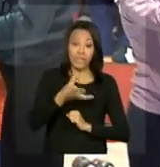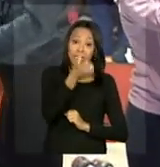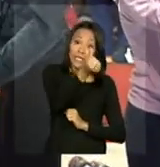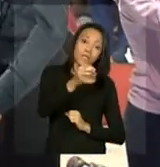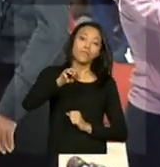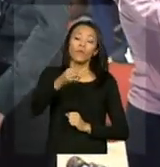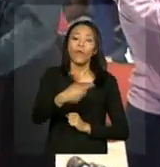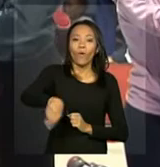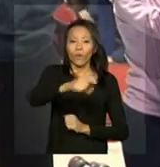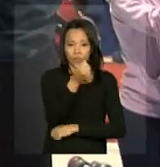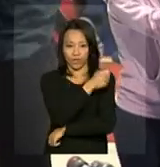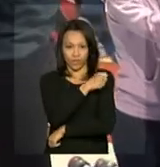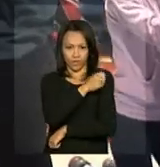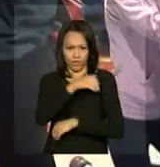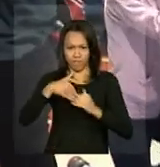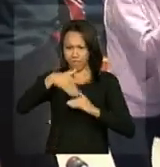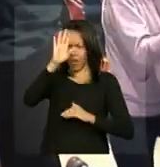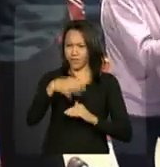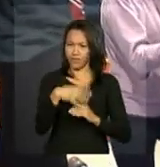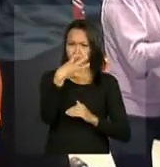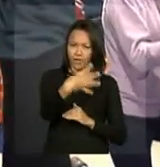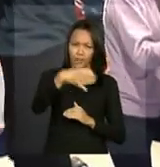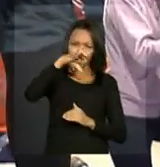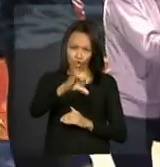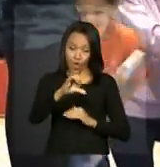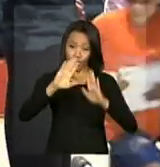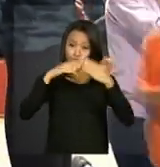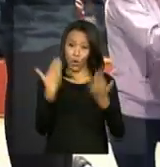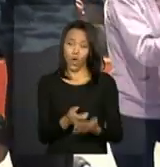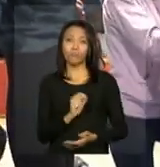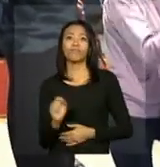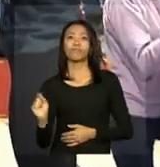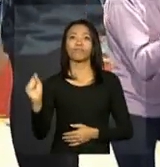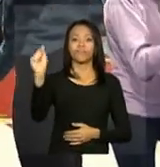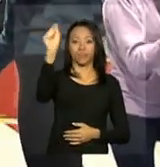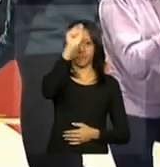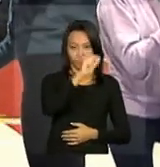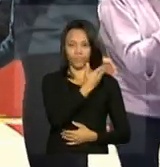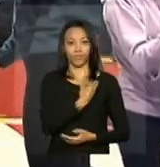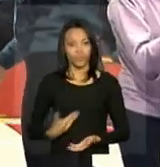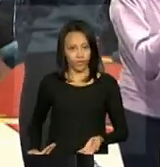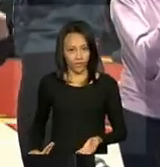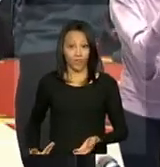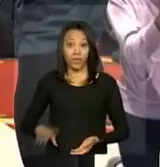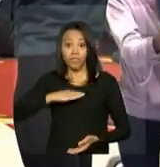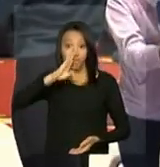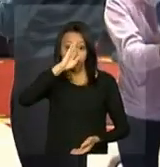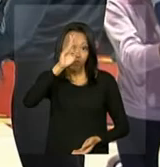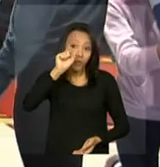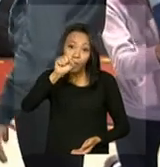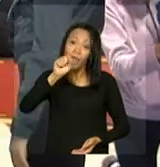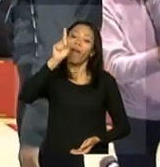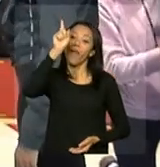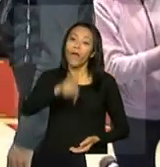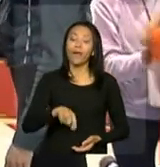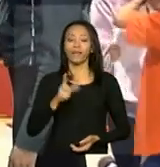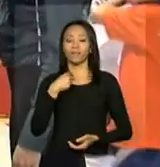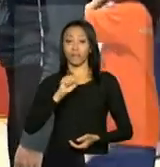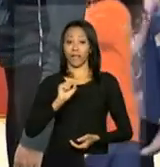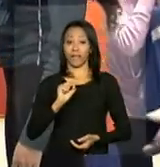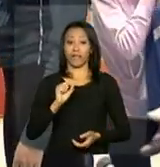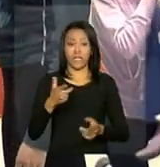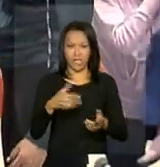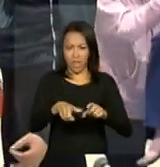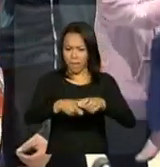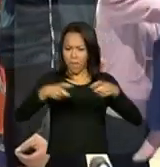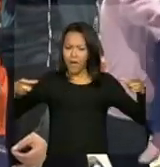de estudantes em mais de 49 mil escolas públicas de todo o país. E a prioridade é para instituições que tenham